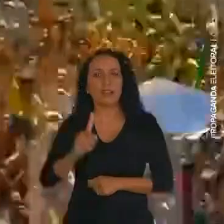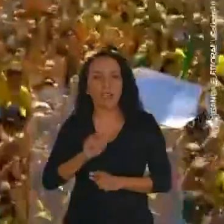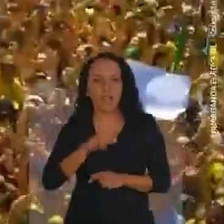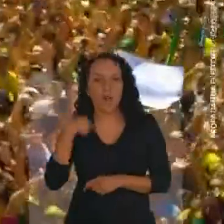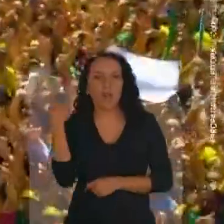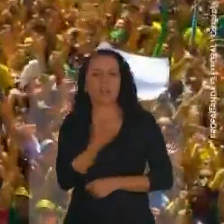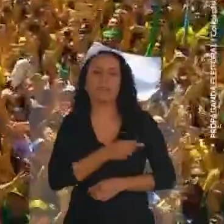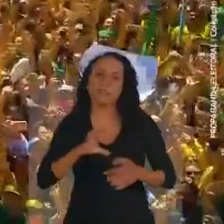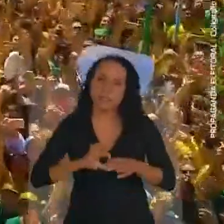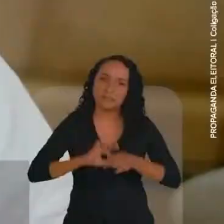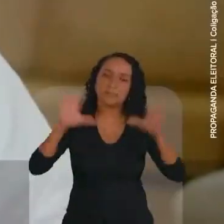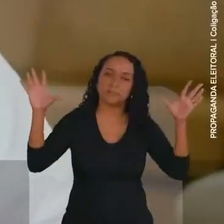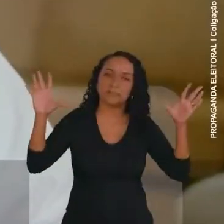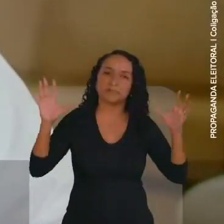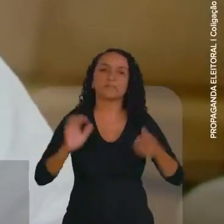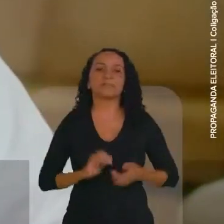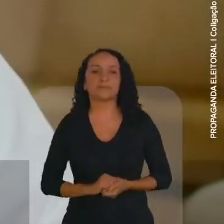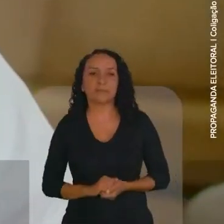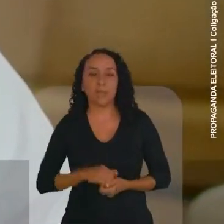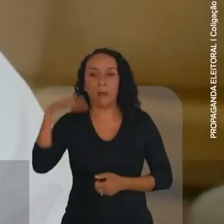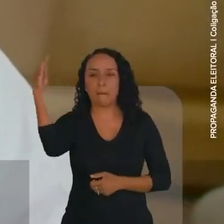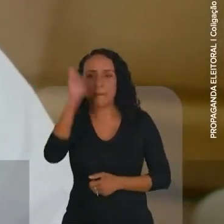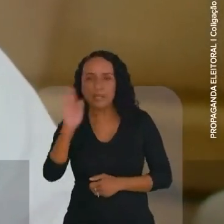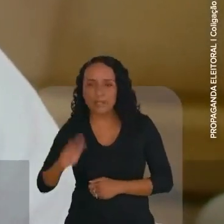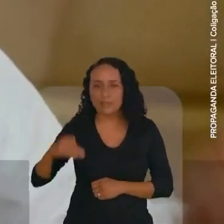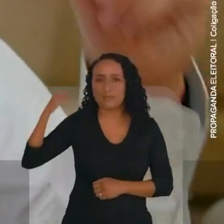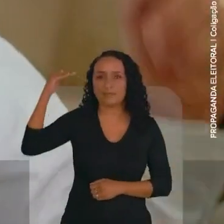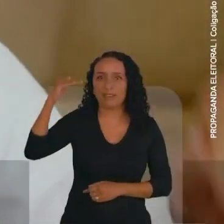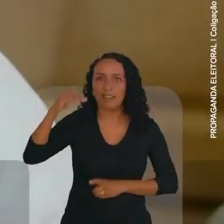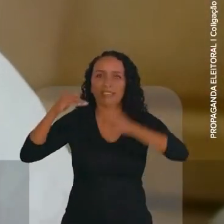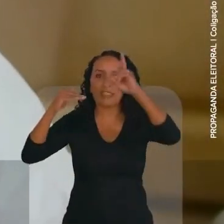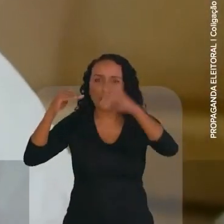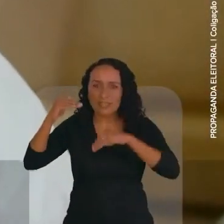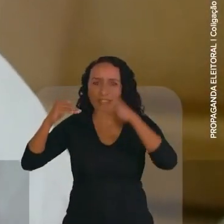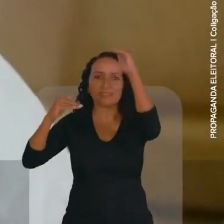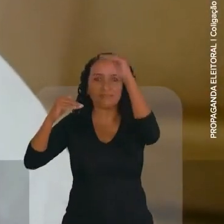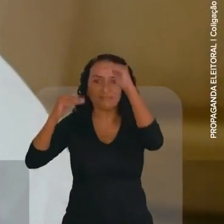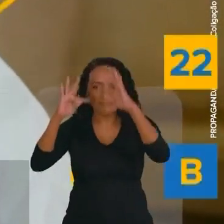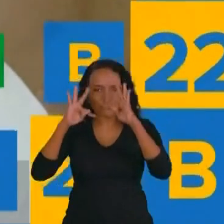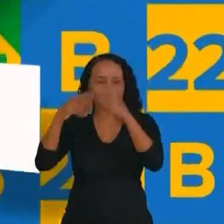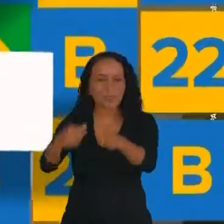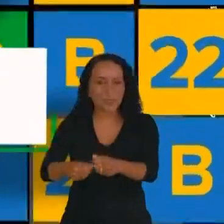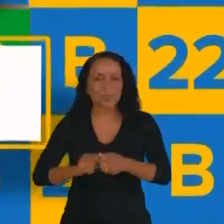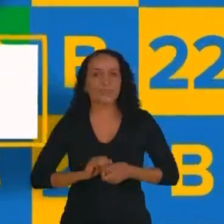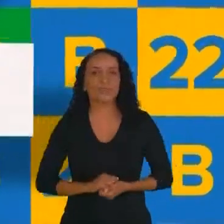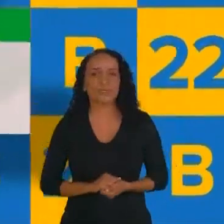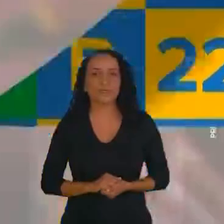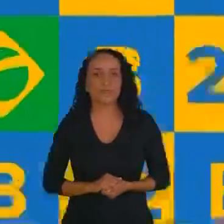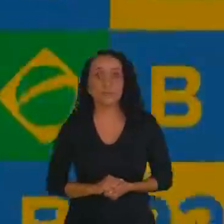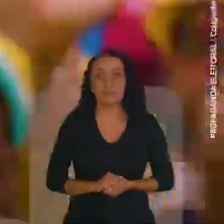com a nossa liberdade. É com o Brasil acima de tudo e Deus acima de todos.